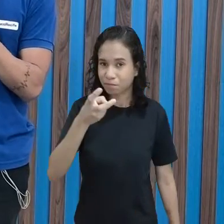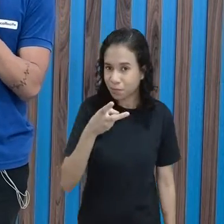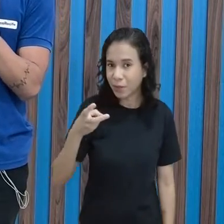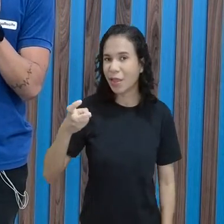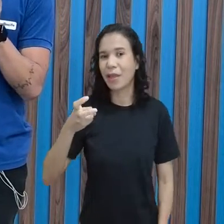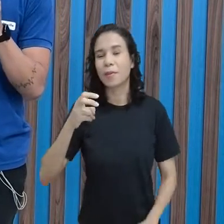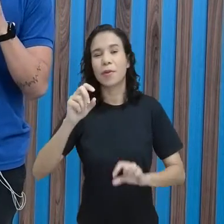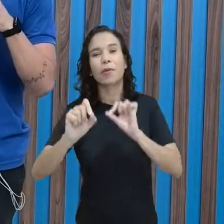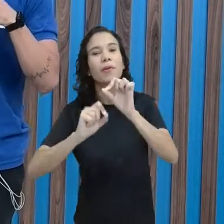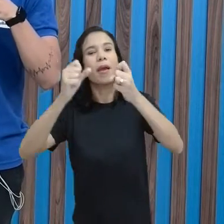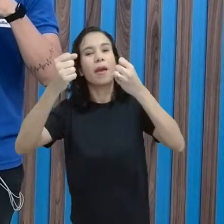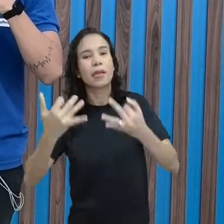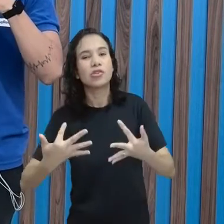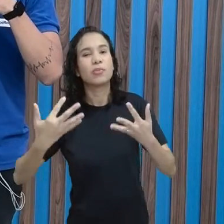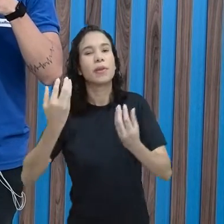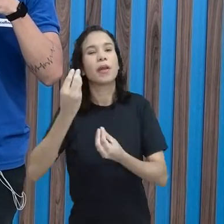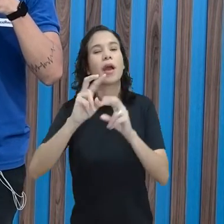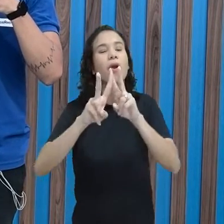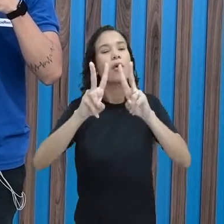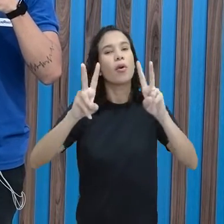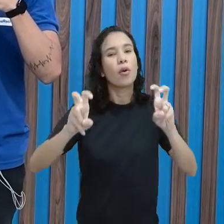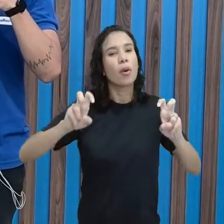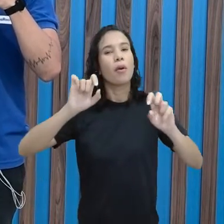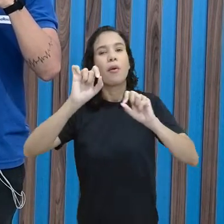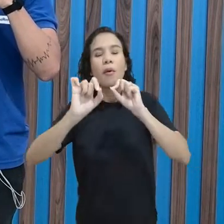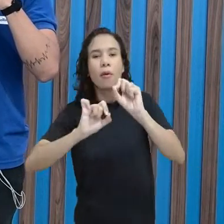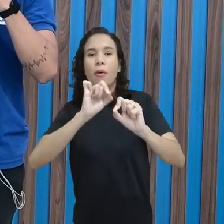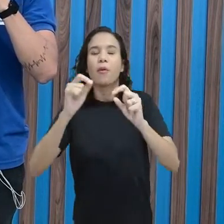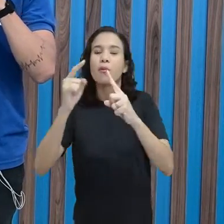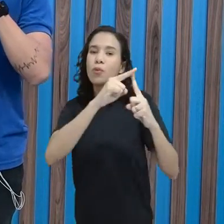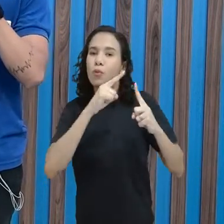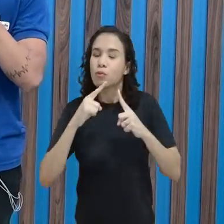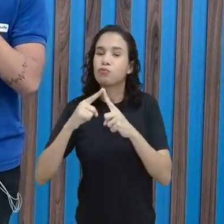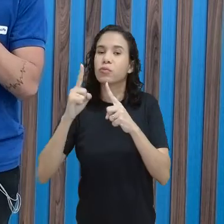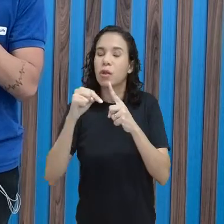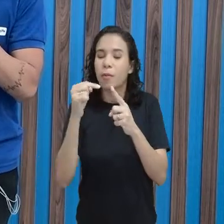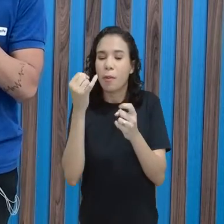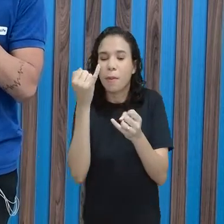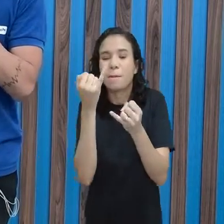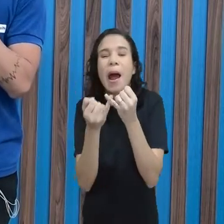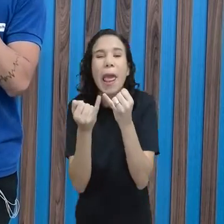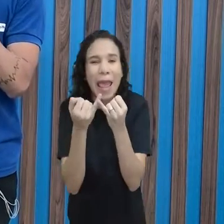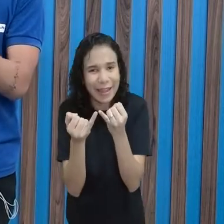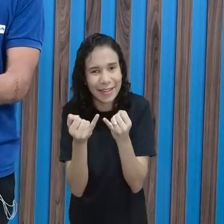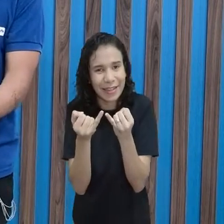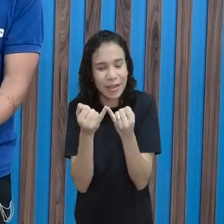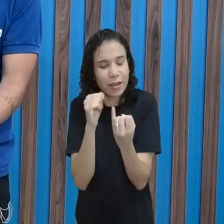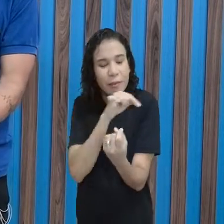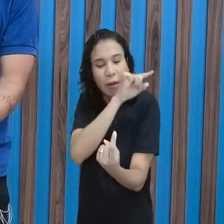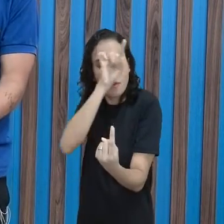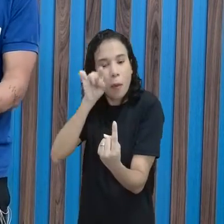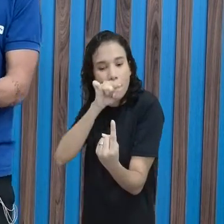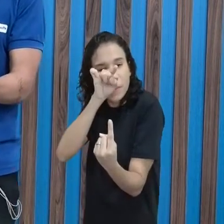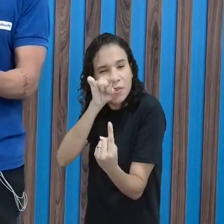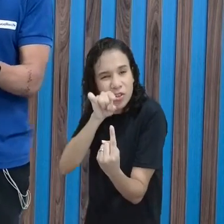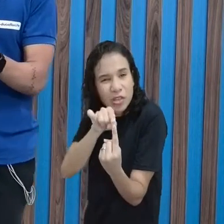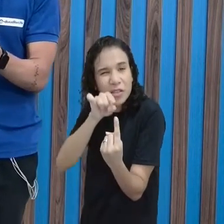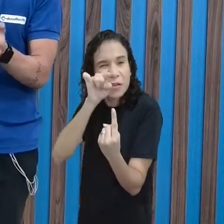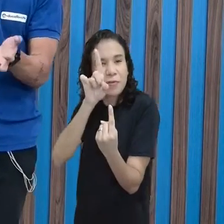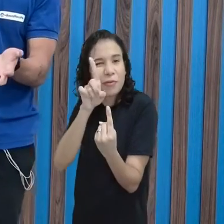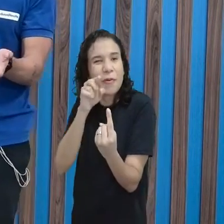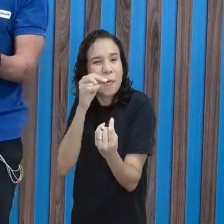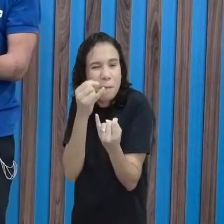que fala sobre as coisas, essas modalidades serem semelhantes. Porque o objetivo é